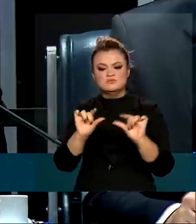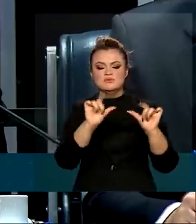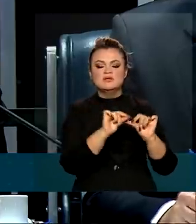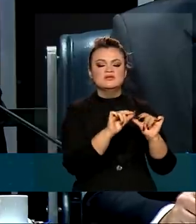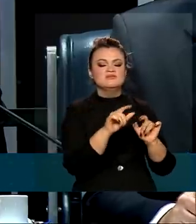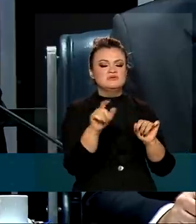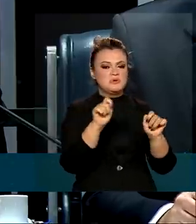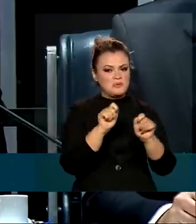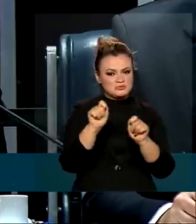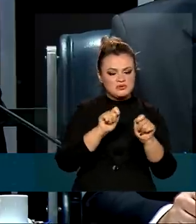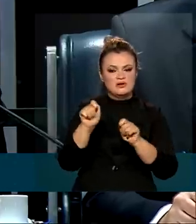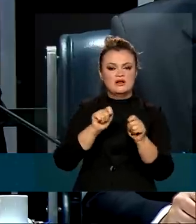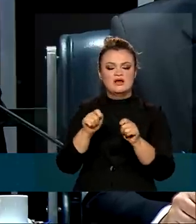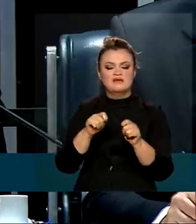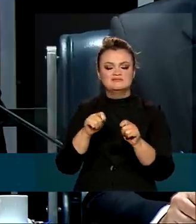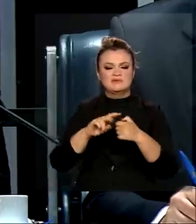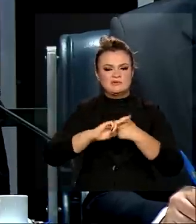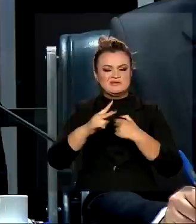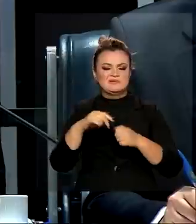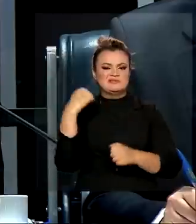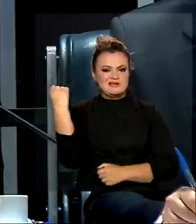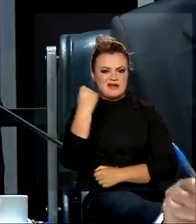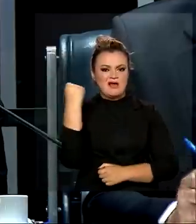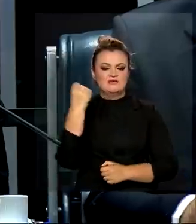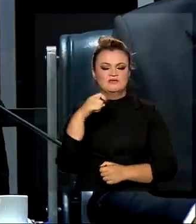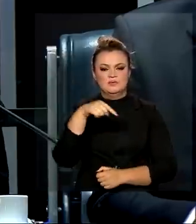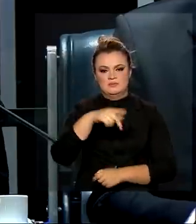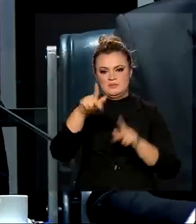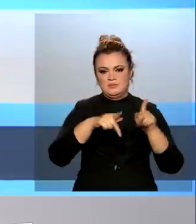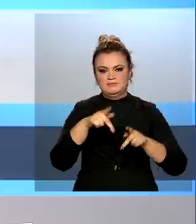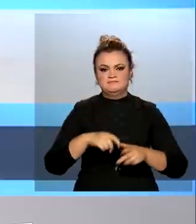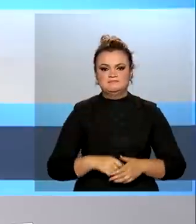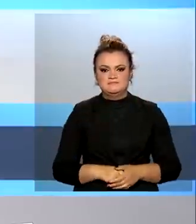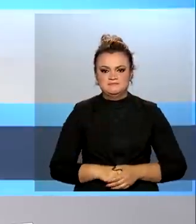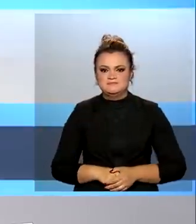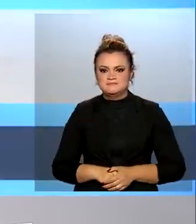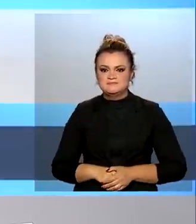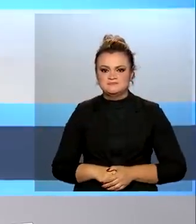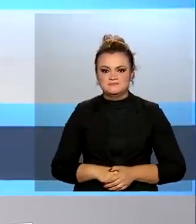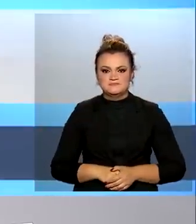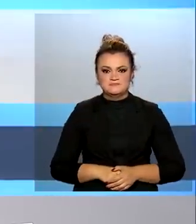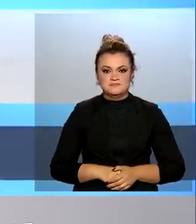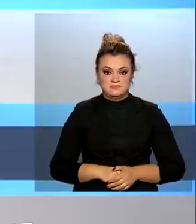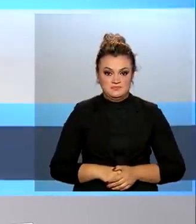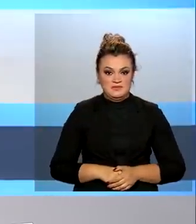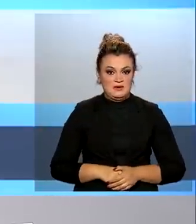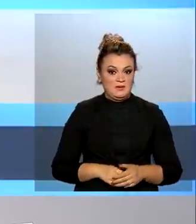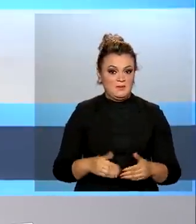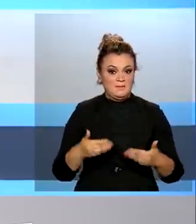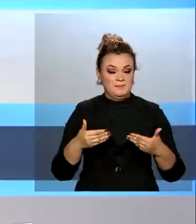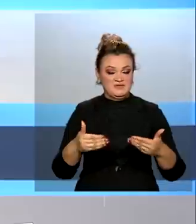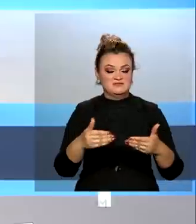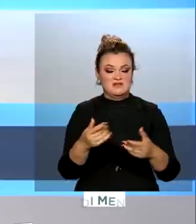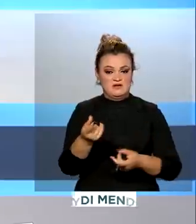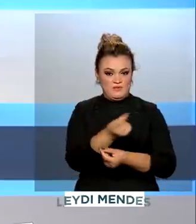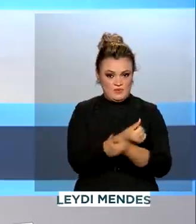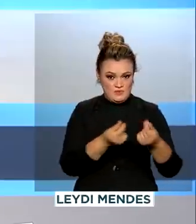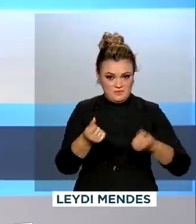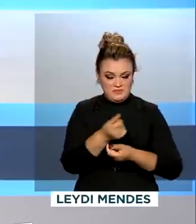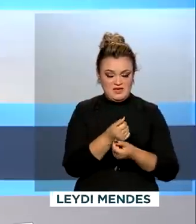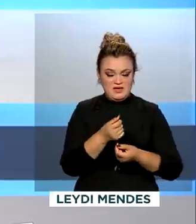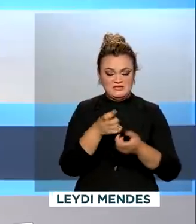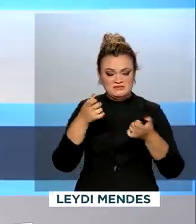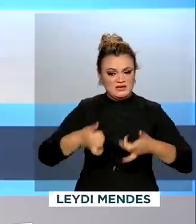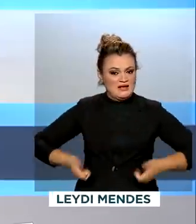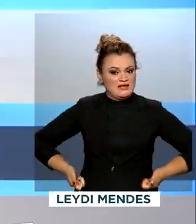minimizando seus efeitos tão deletérios para o nosso povo. E, segundo o Ministério da Economia, os